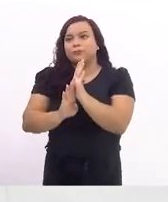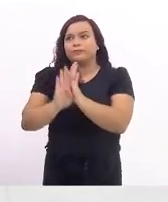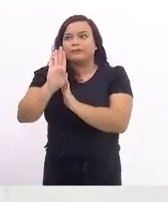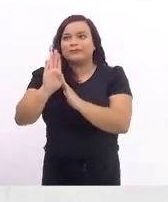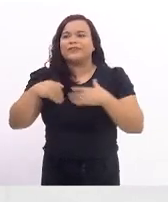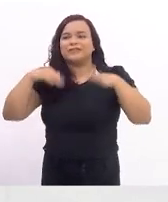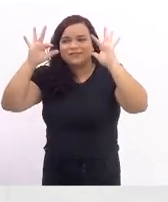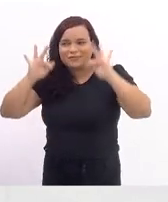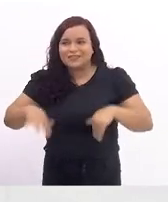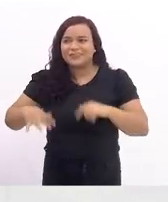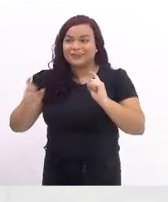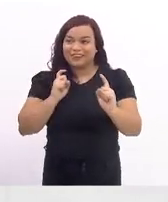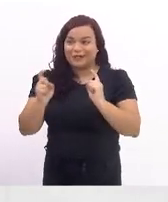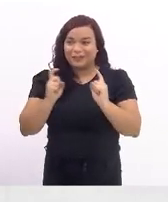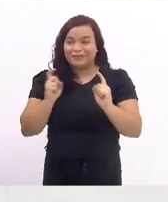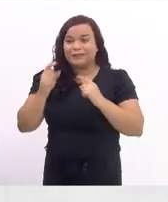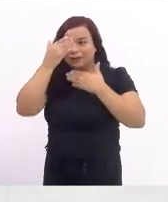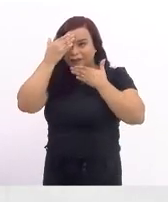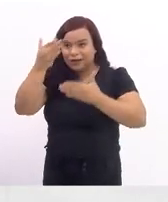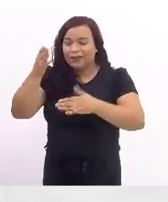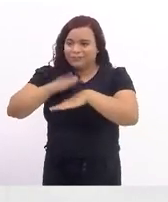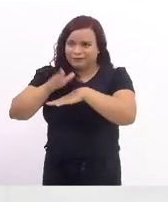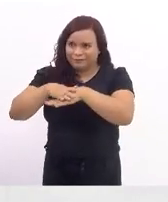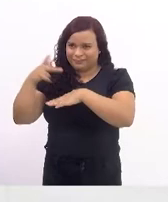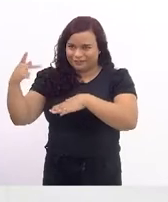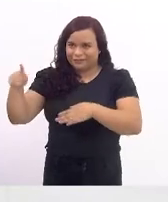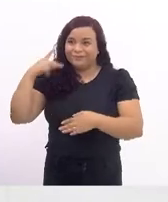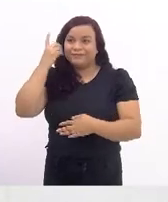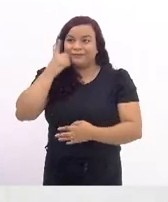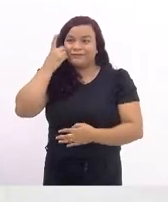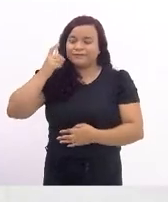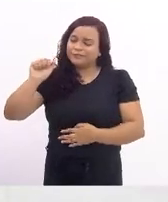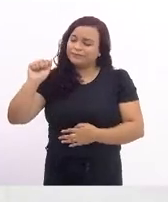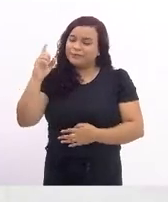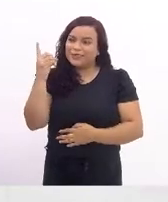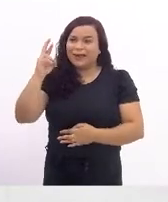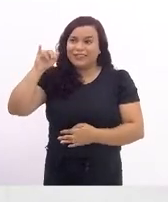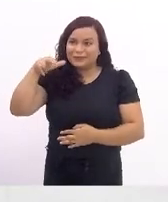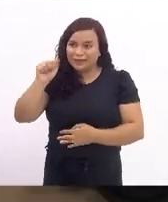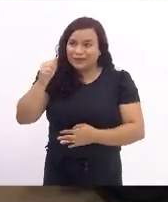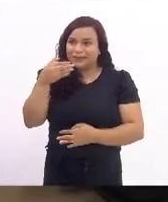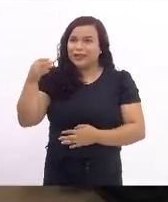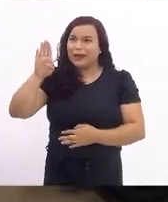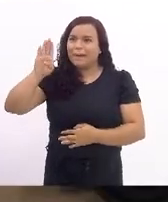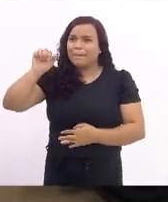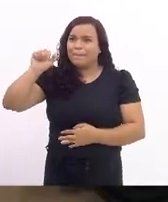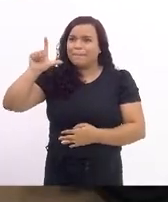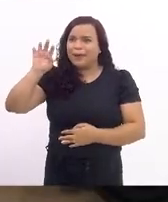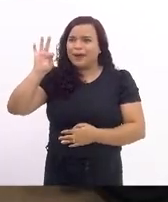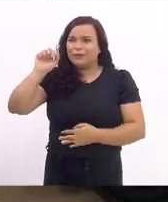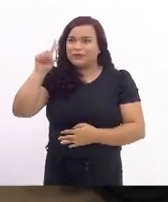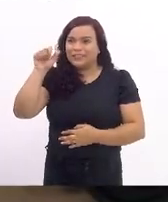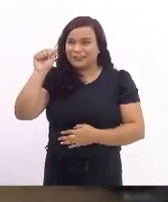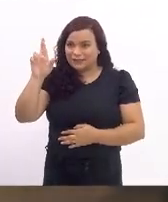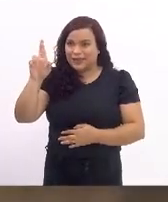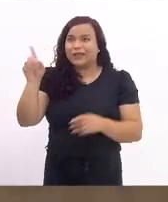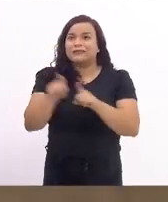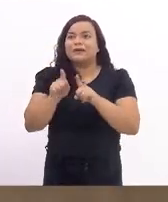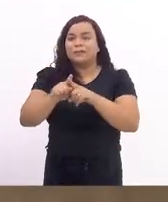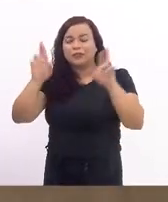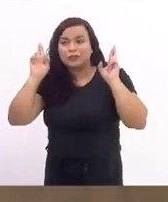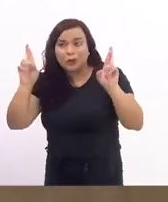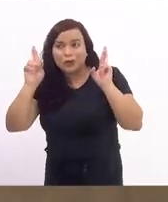agradecendo muito o gesto da deputada Adriana Baltazar pelo carinho e torcer, Adriana, para que a gente através